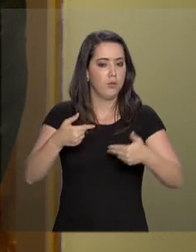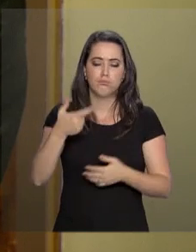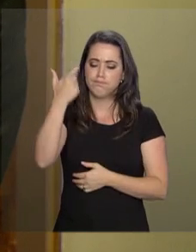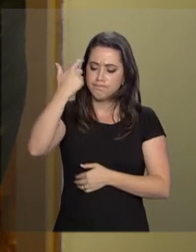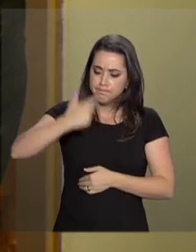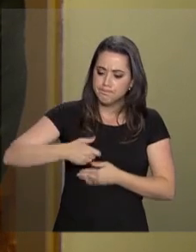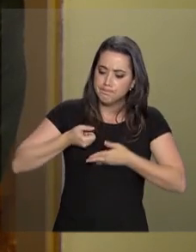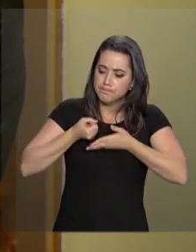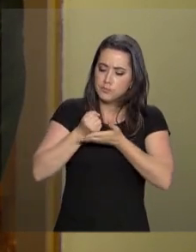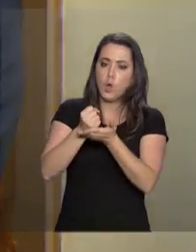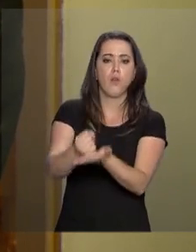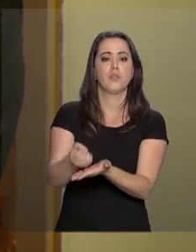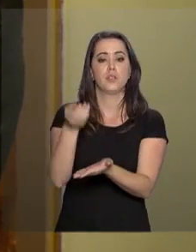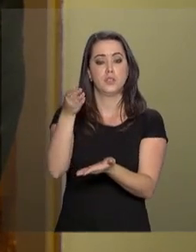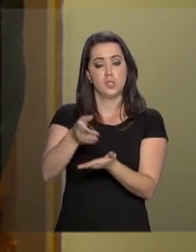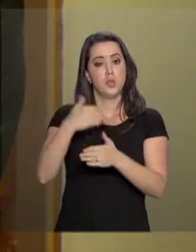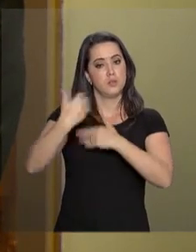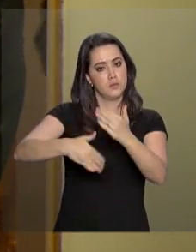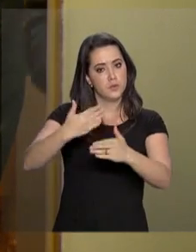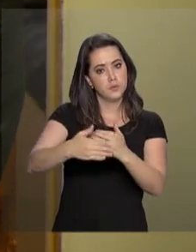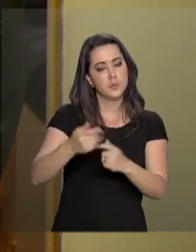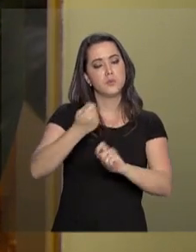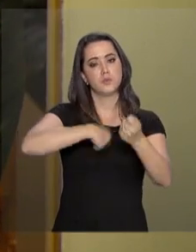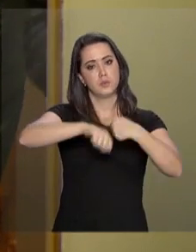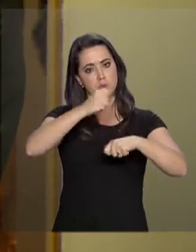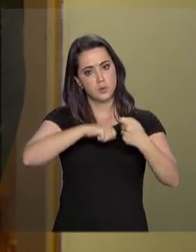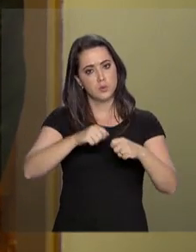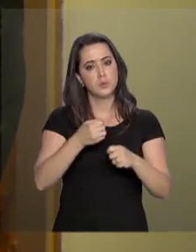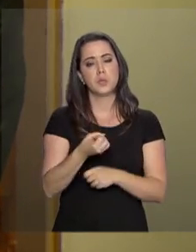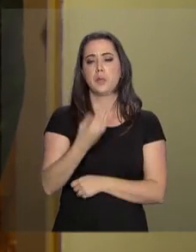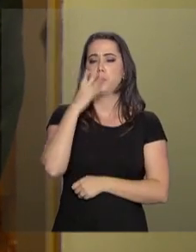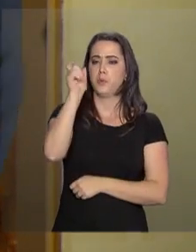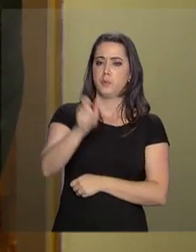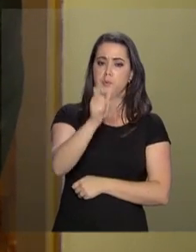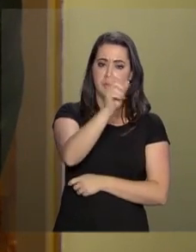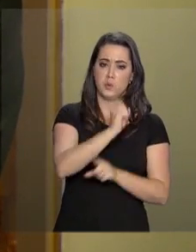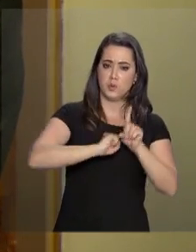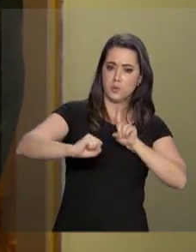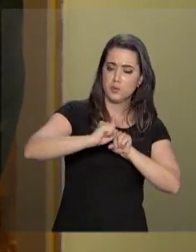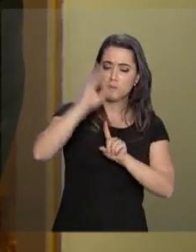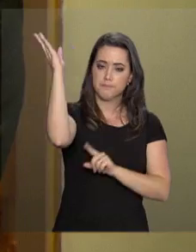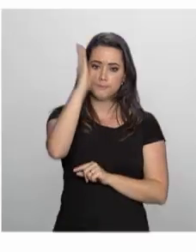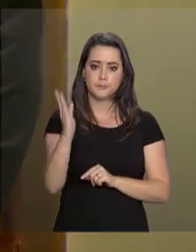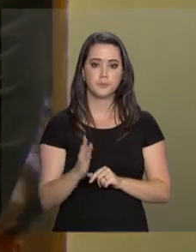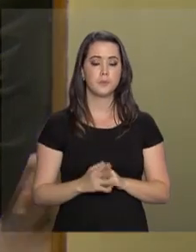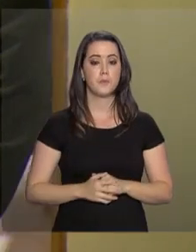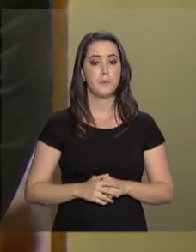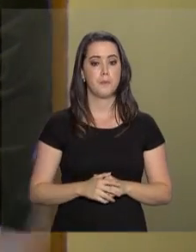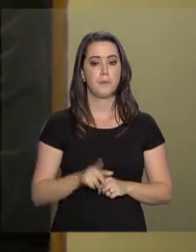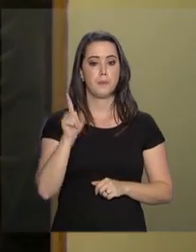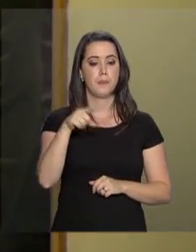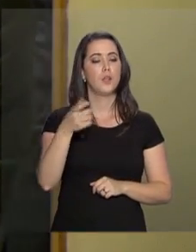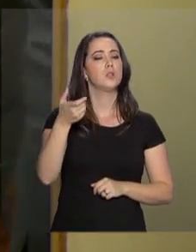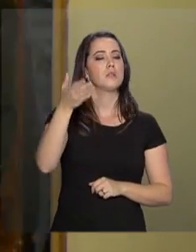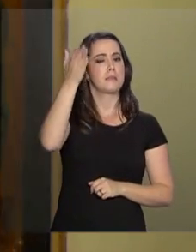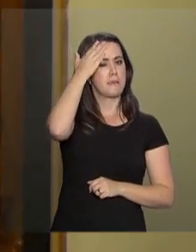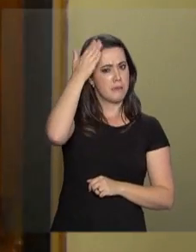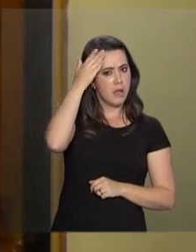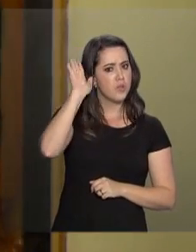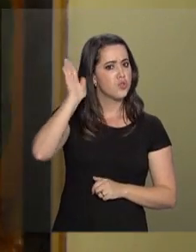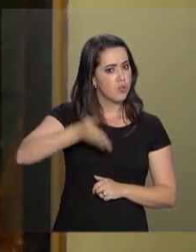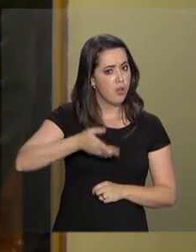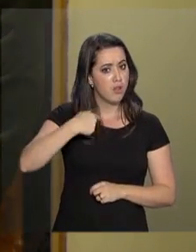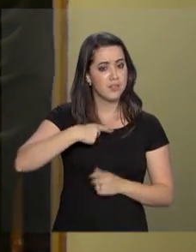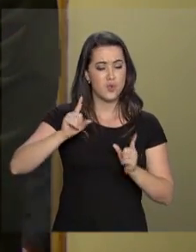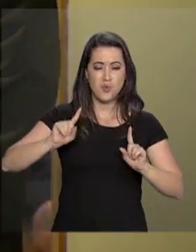tão importante para o desenvolvimento econômico e o bem-estar social do povo brasileiro. Tenho consciência de que os